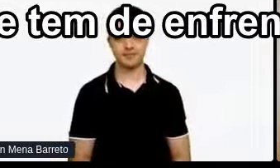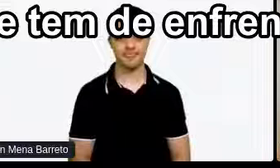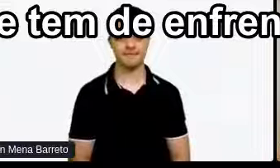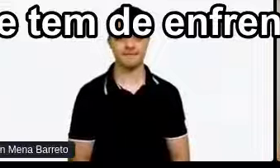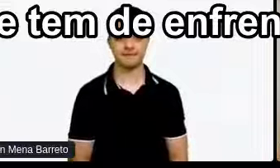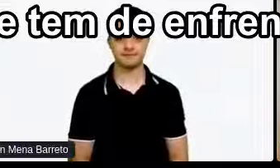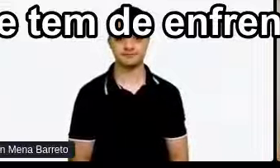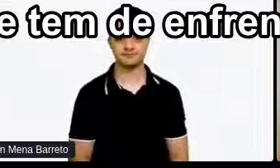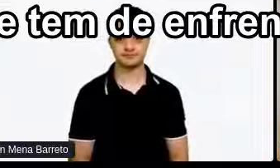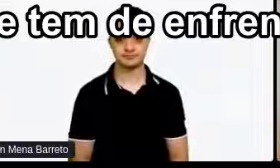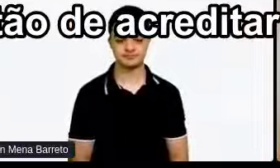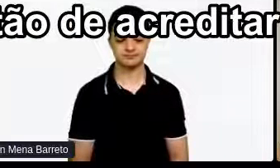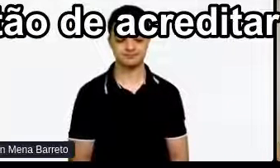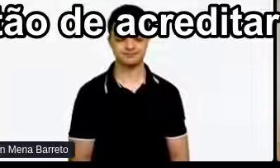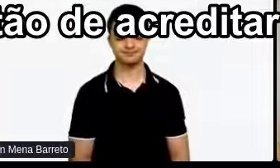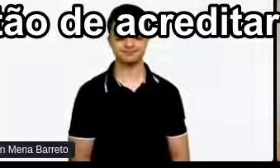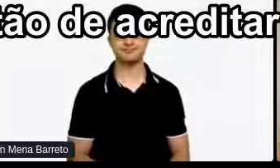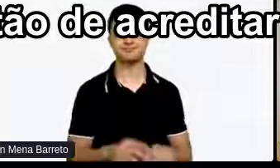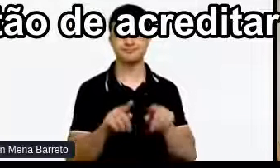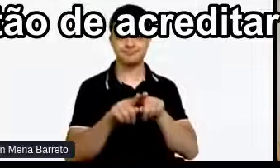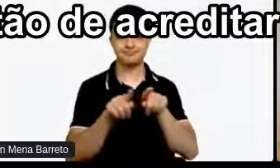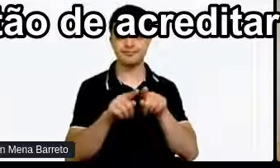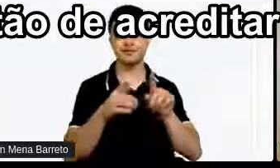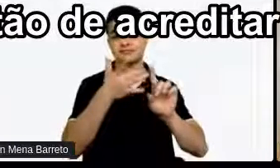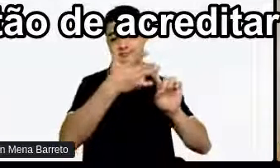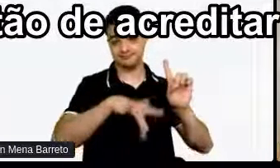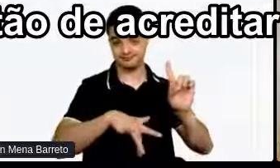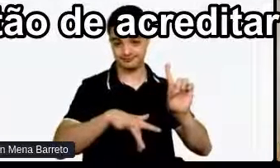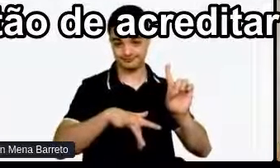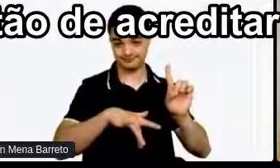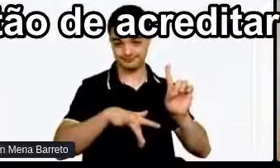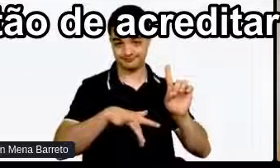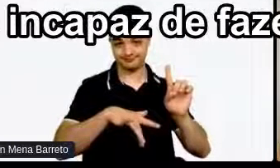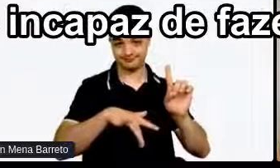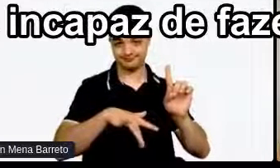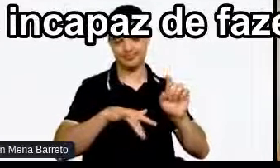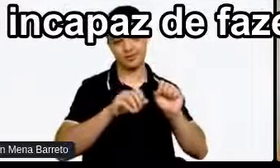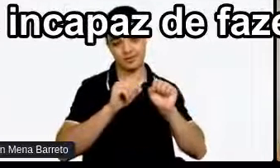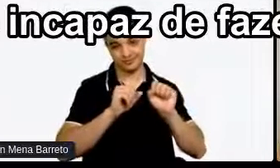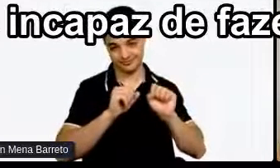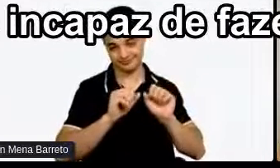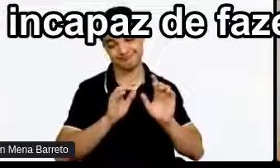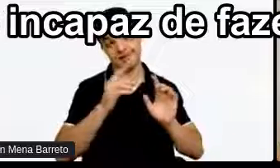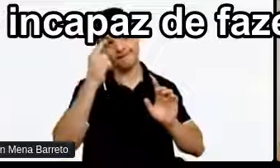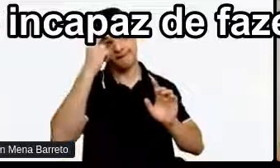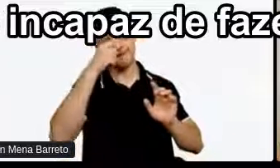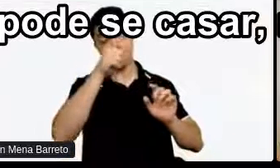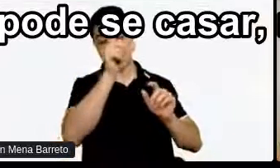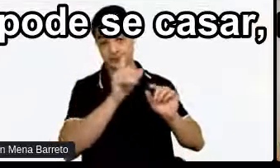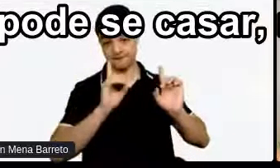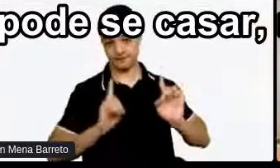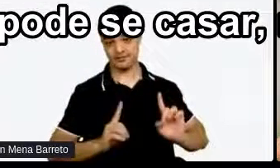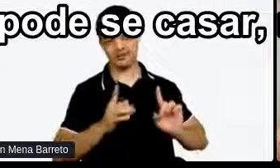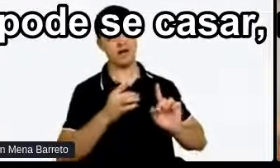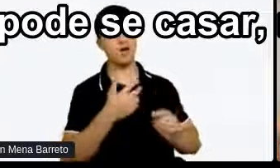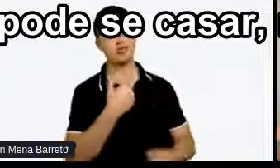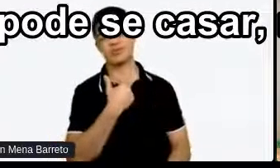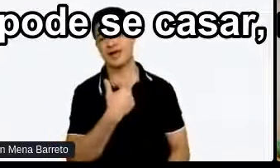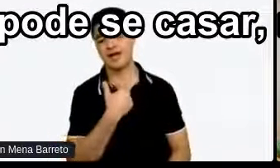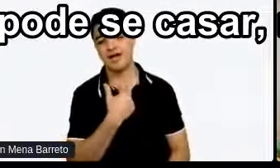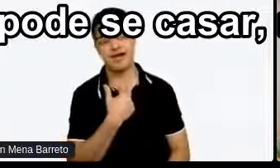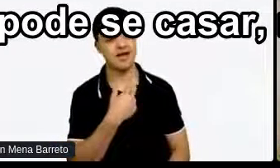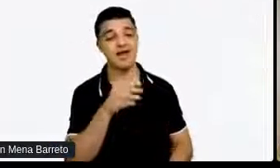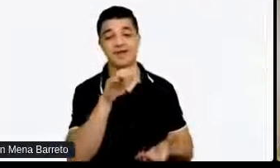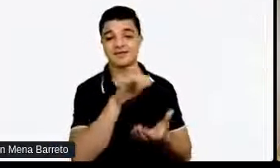principalmente Capacitismo Que é aquela questão De acreditar Que uma pessoa Com deficiência É incapaz De fazer alguma coisa Não pode se casar Não